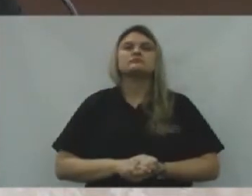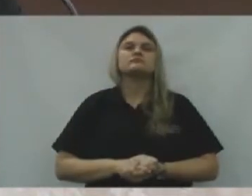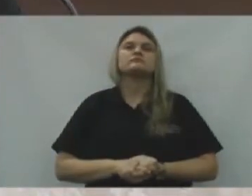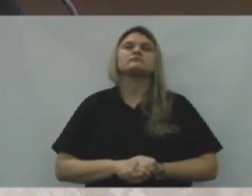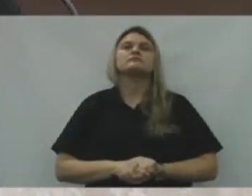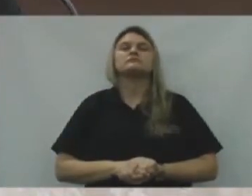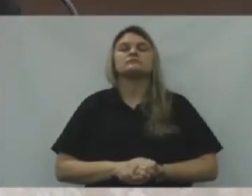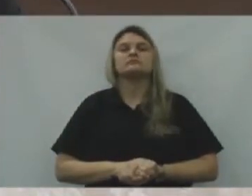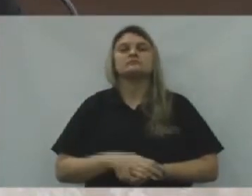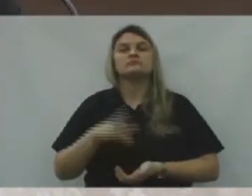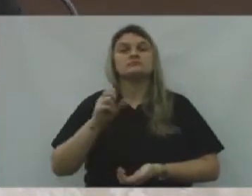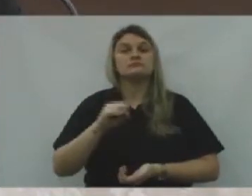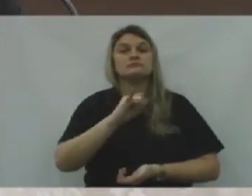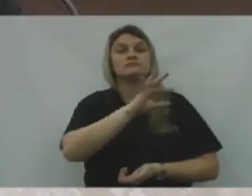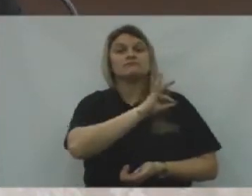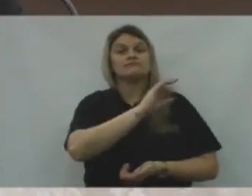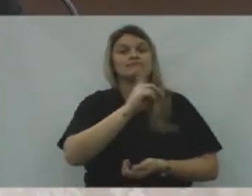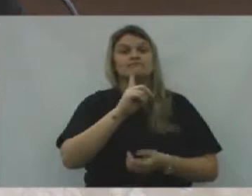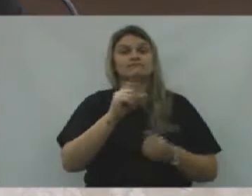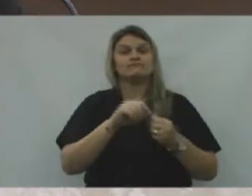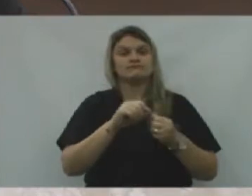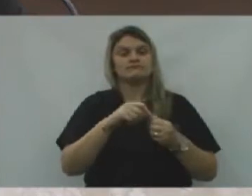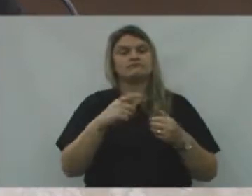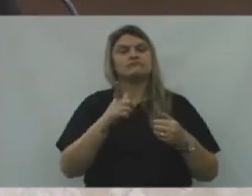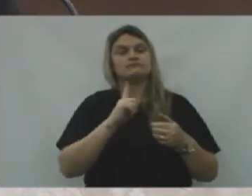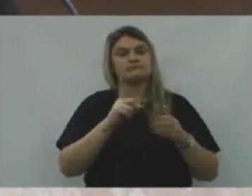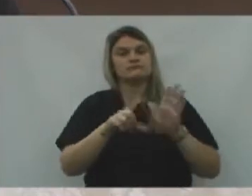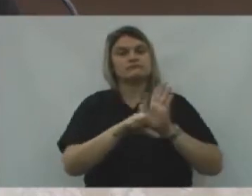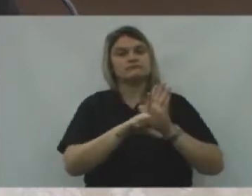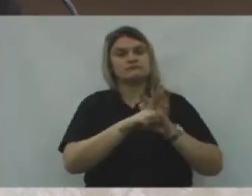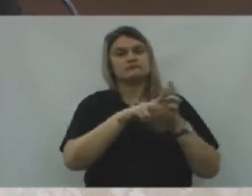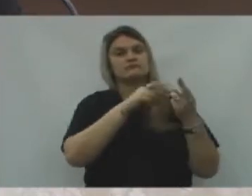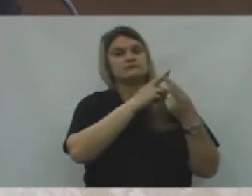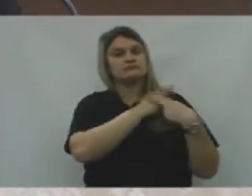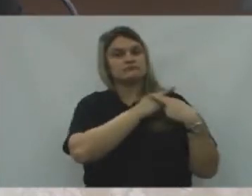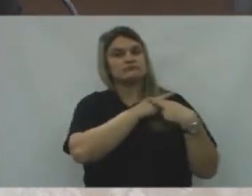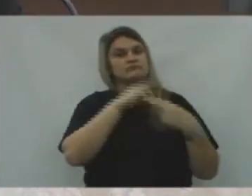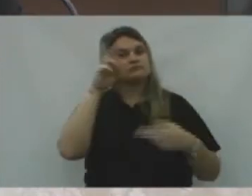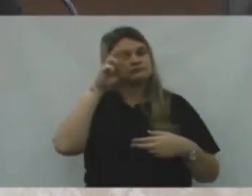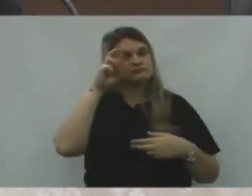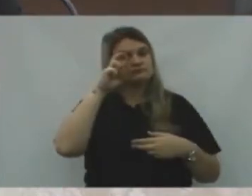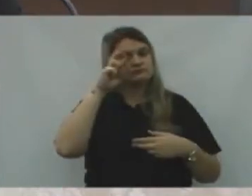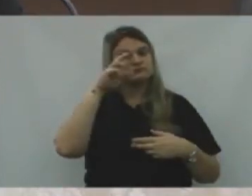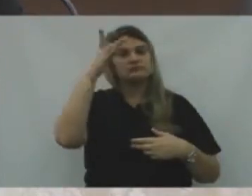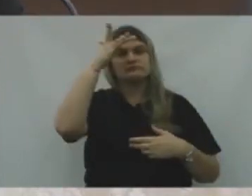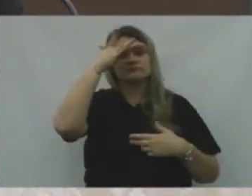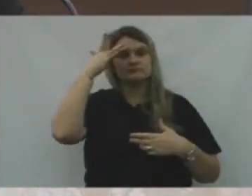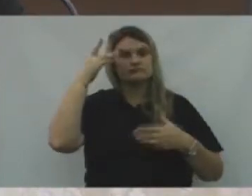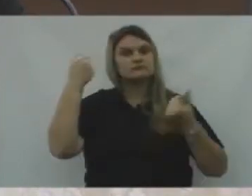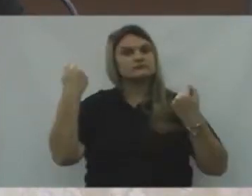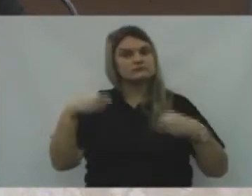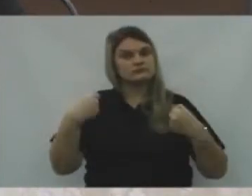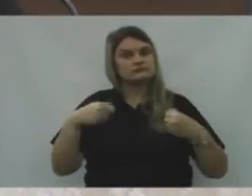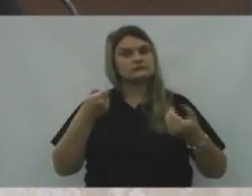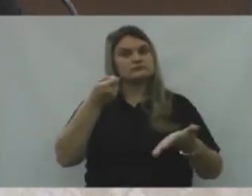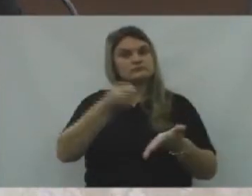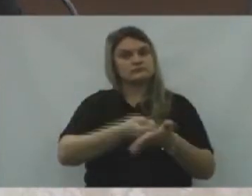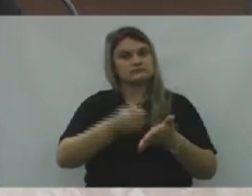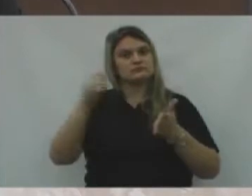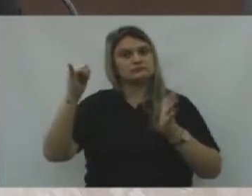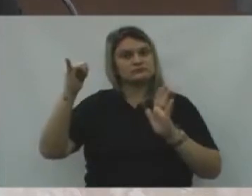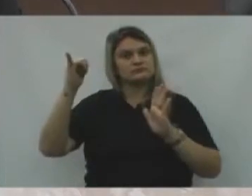Passa a responder, Inclusive pela lei de responsabilidade fiscal. Então, as pessoas Devem